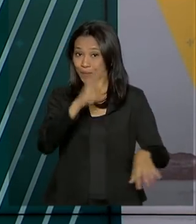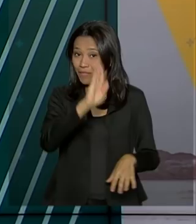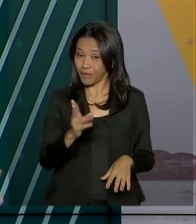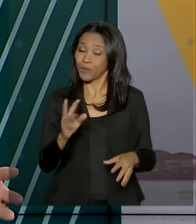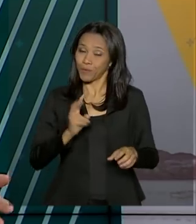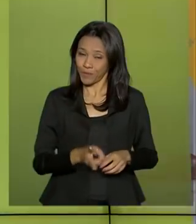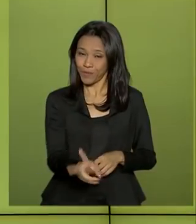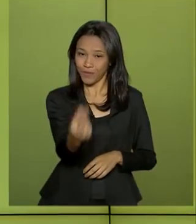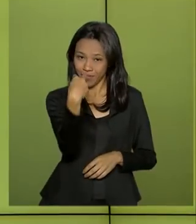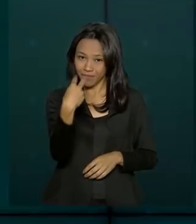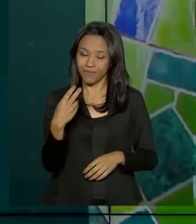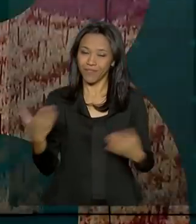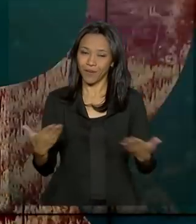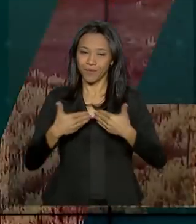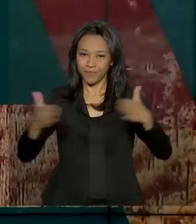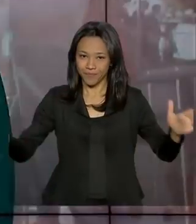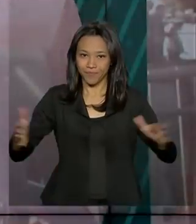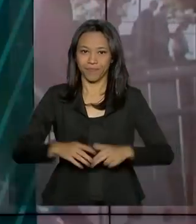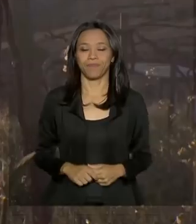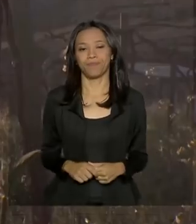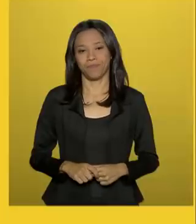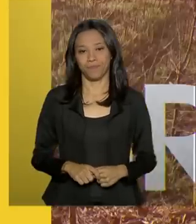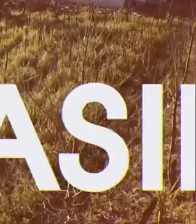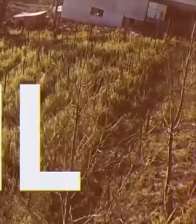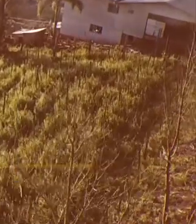a gente, o Brasil em Dia já está no ar.